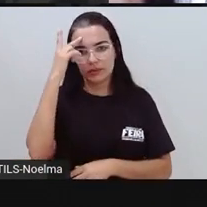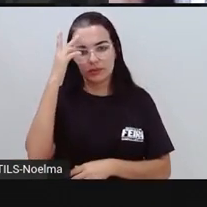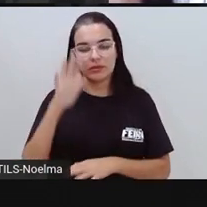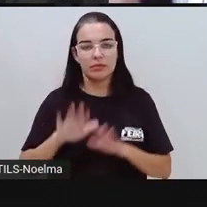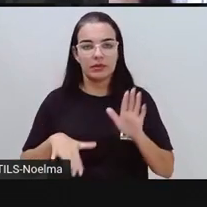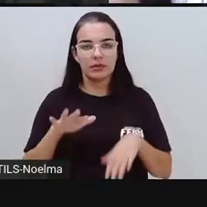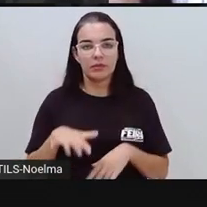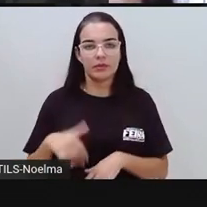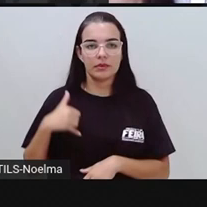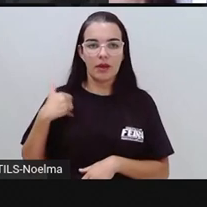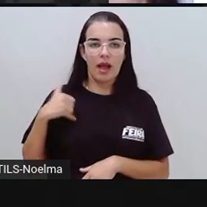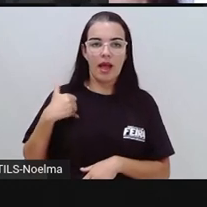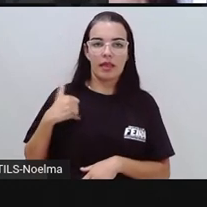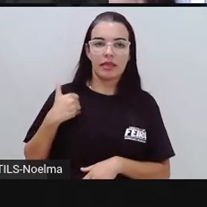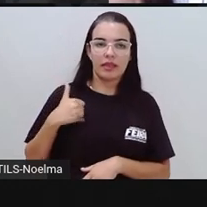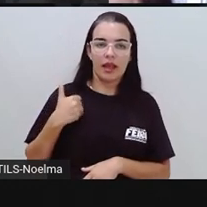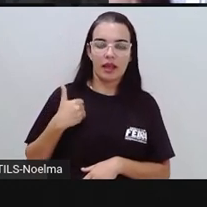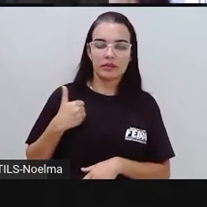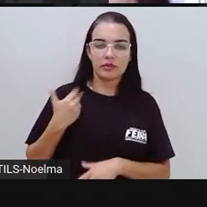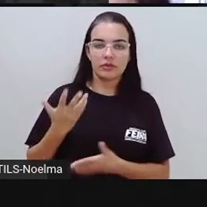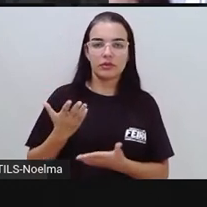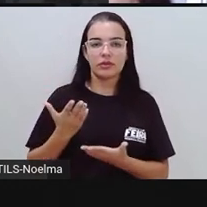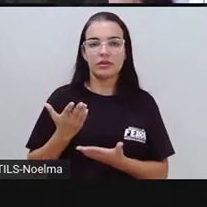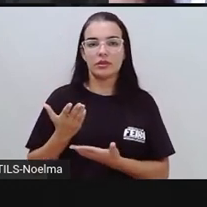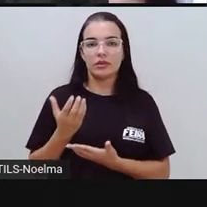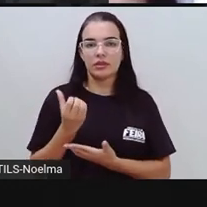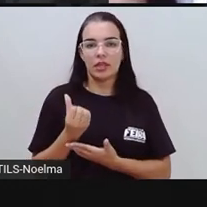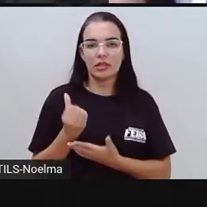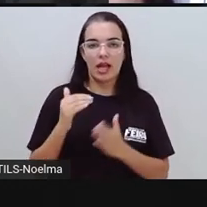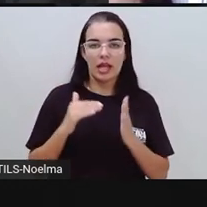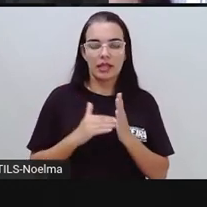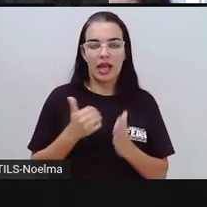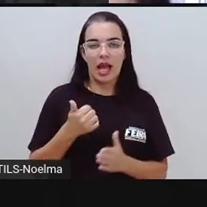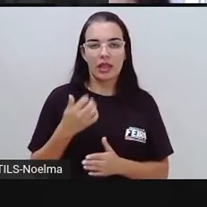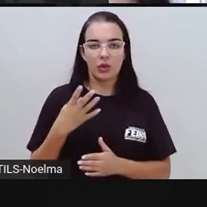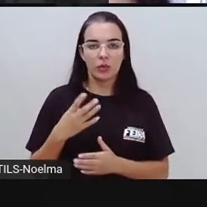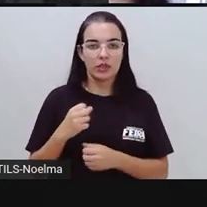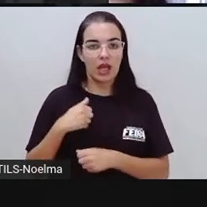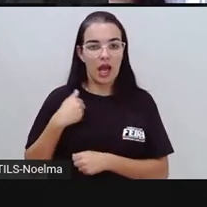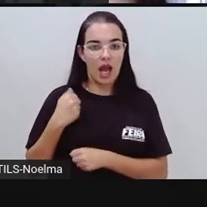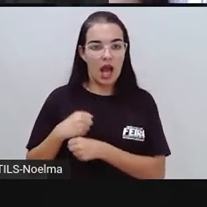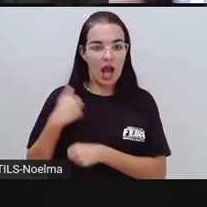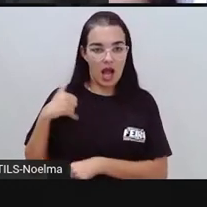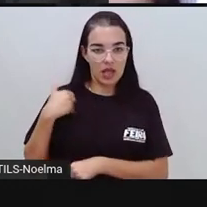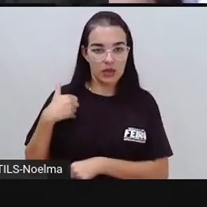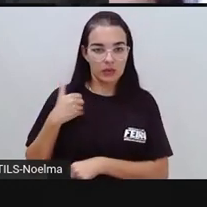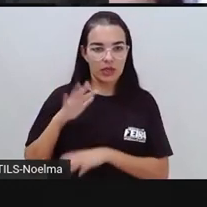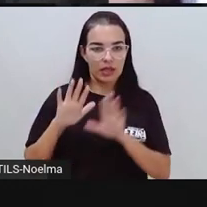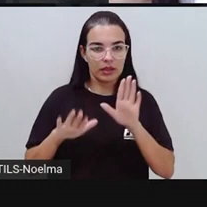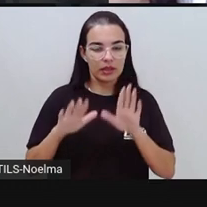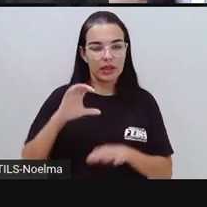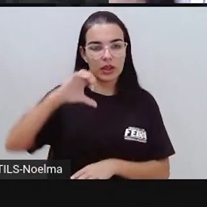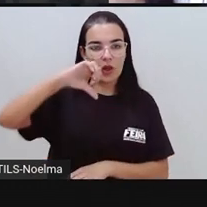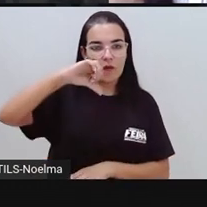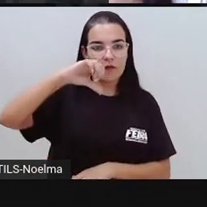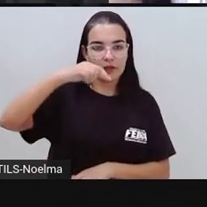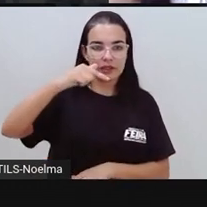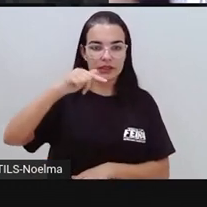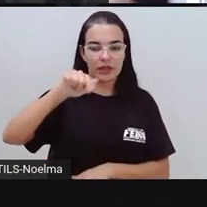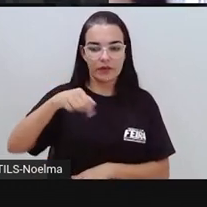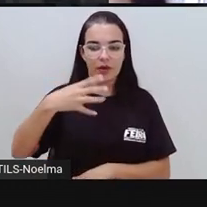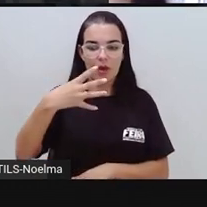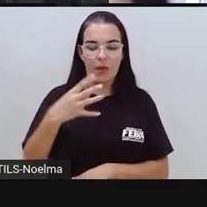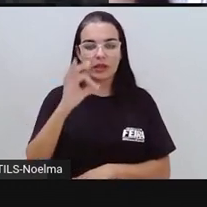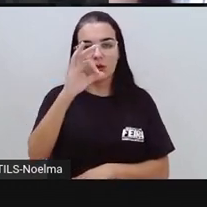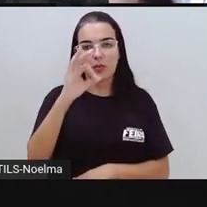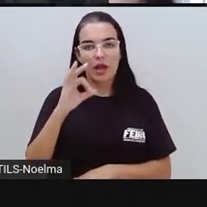aí a gente observa que em relação à escolarização de 6 até 14 anos, 97,4